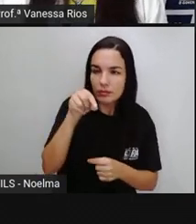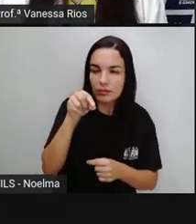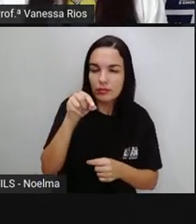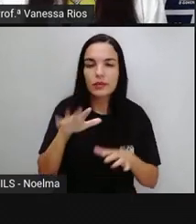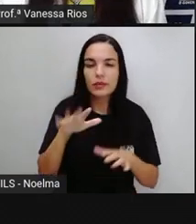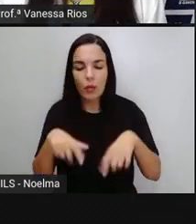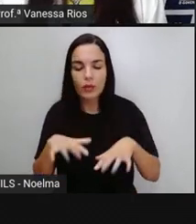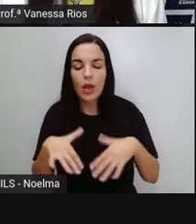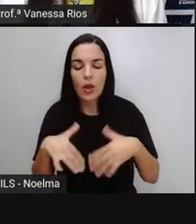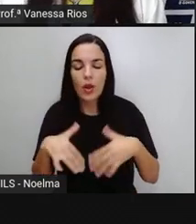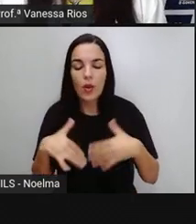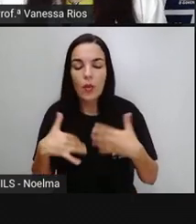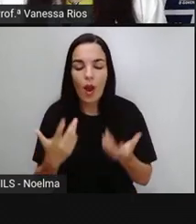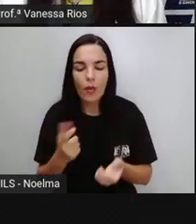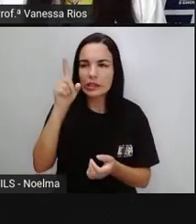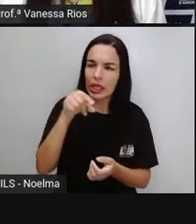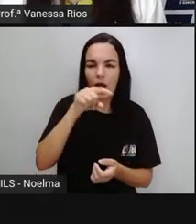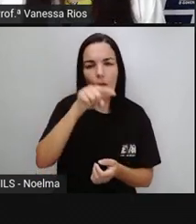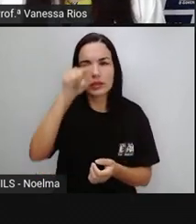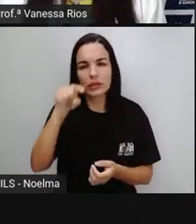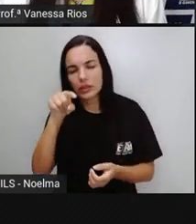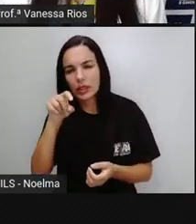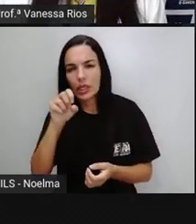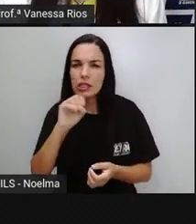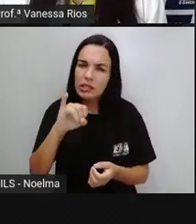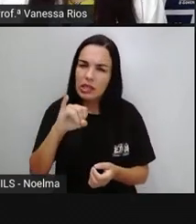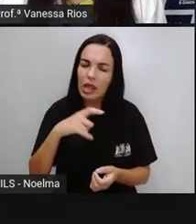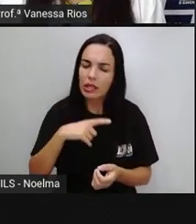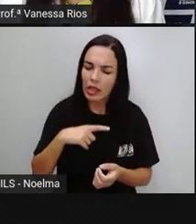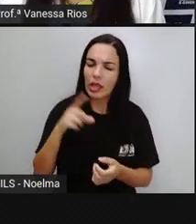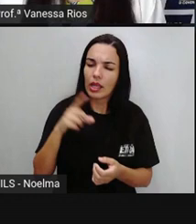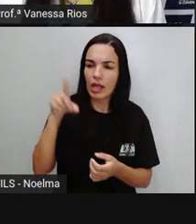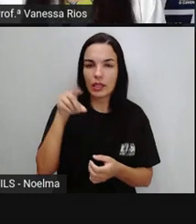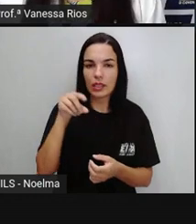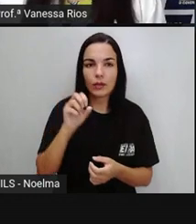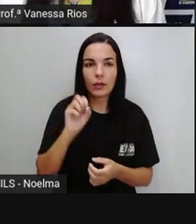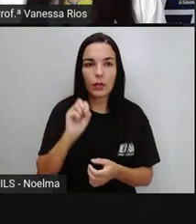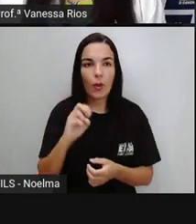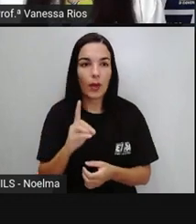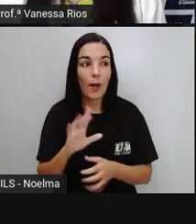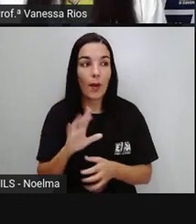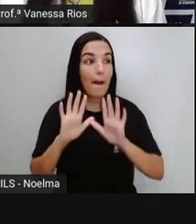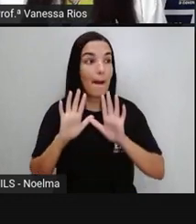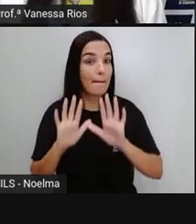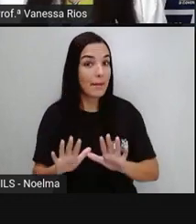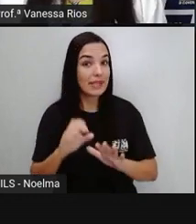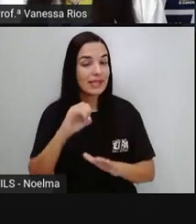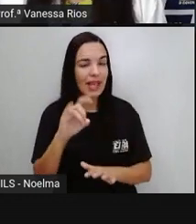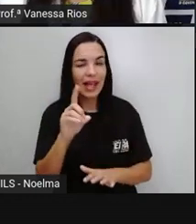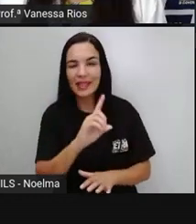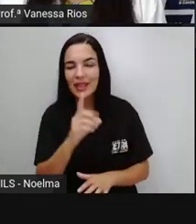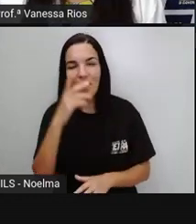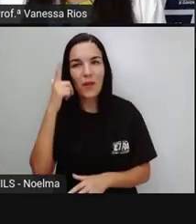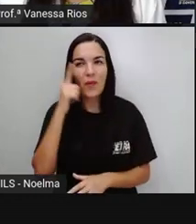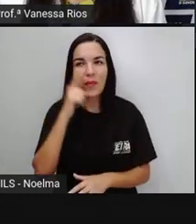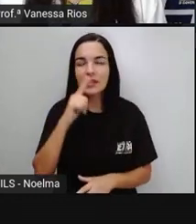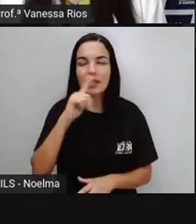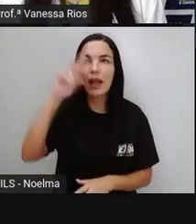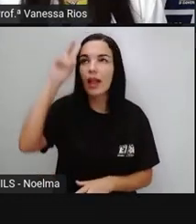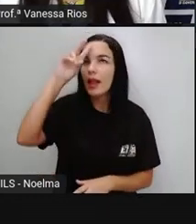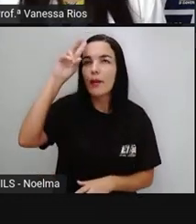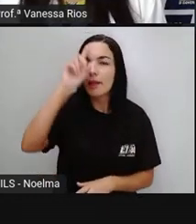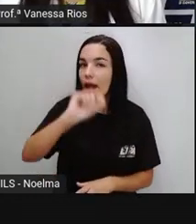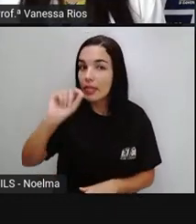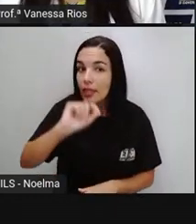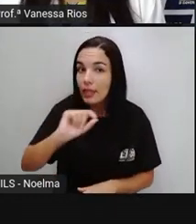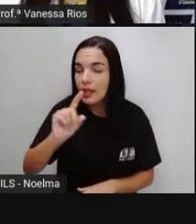acento, onde o acento aparece na sílaba, se recebe acento ou não. Mas aí se a gente não consegue, né, lembrar disso, as